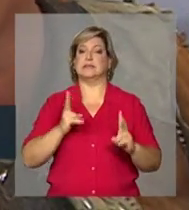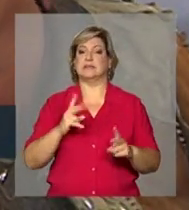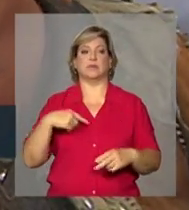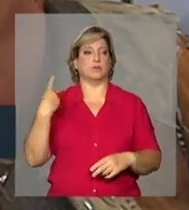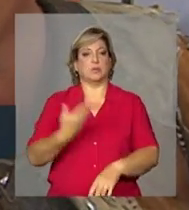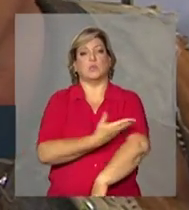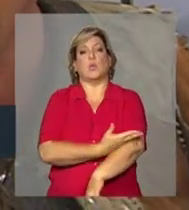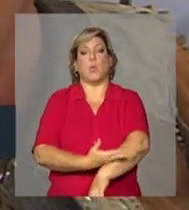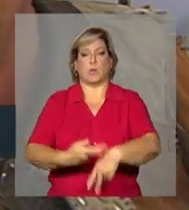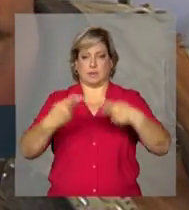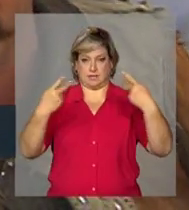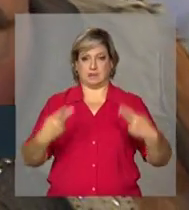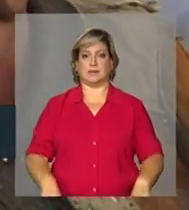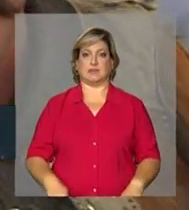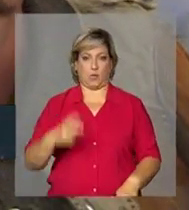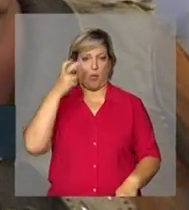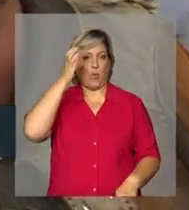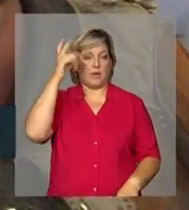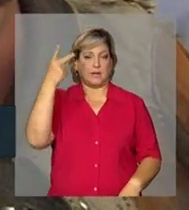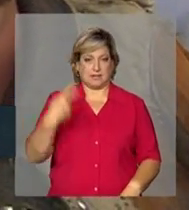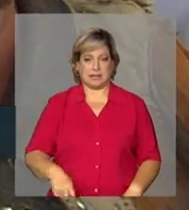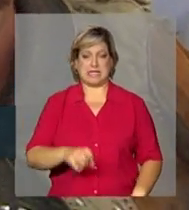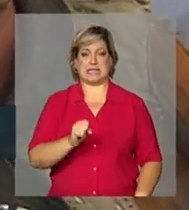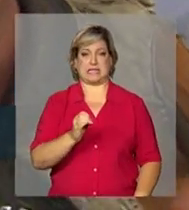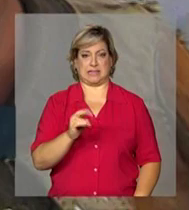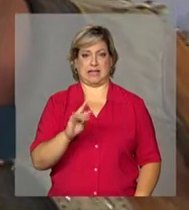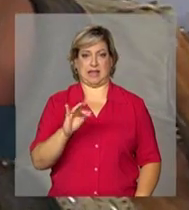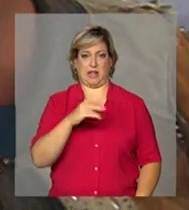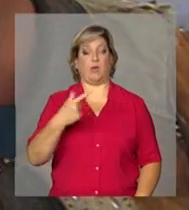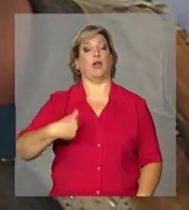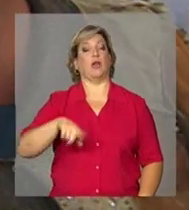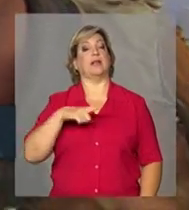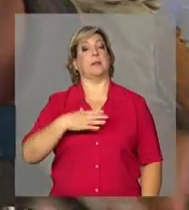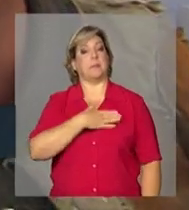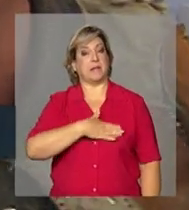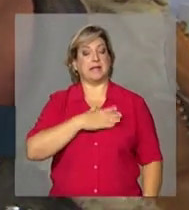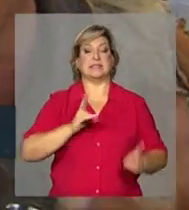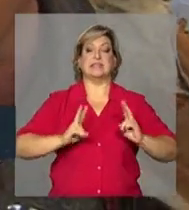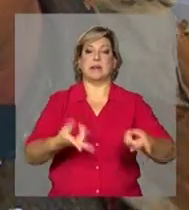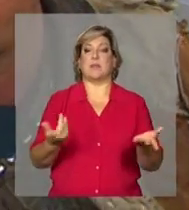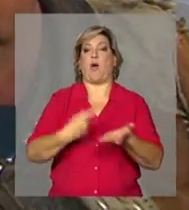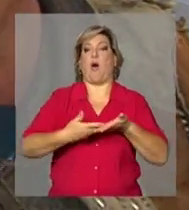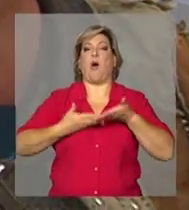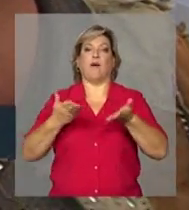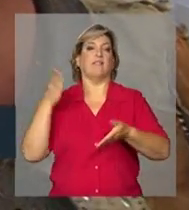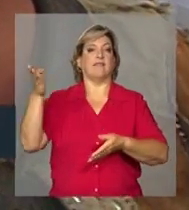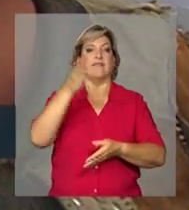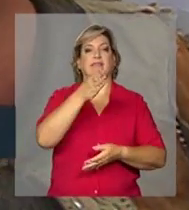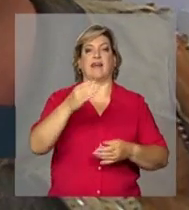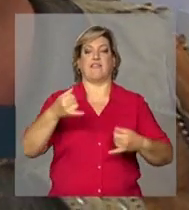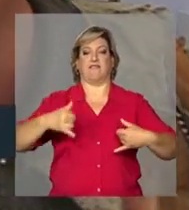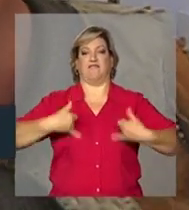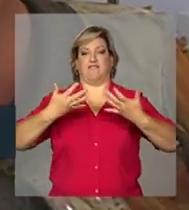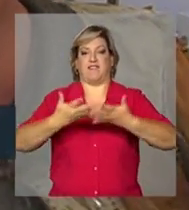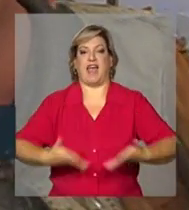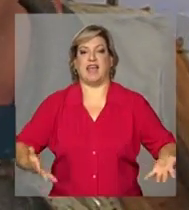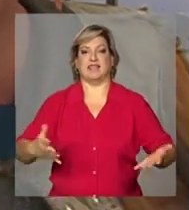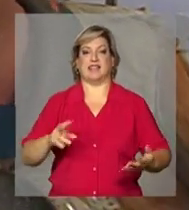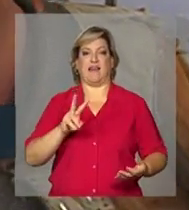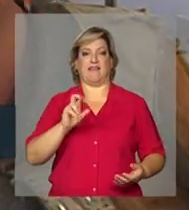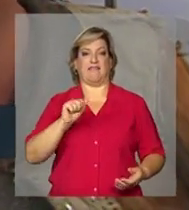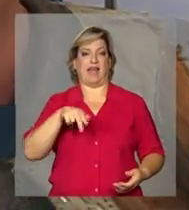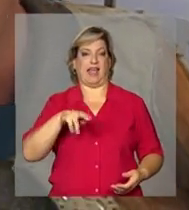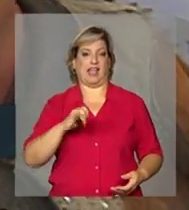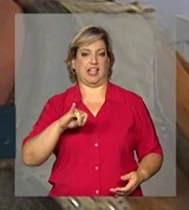tradição daqui, certo? Nosso Sertão, a gente tem o prazer de sempre se convidar para ir cantar nas festas de vaquejada, digamos no